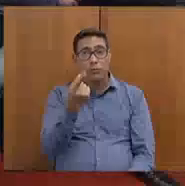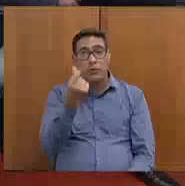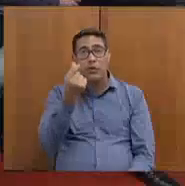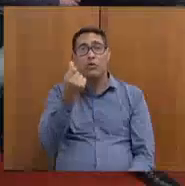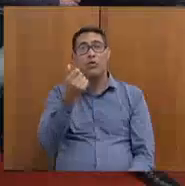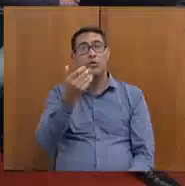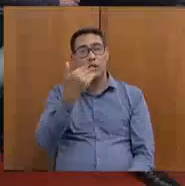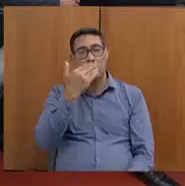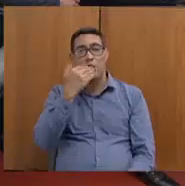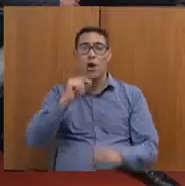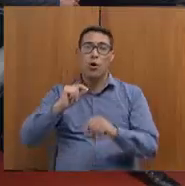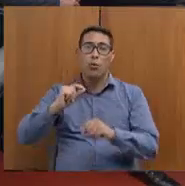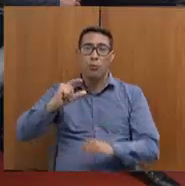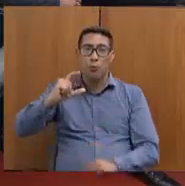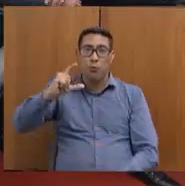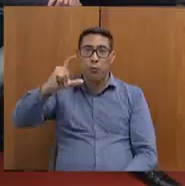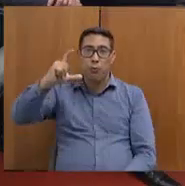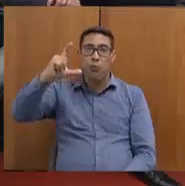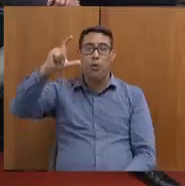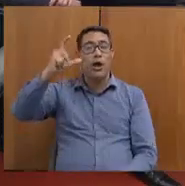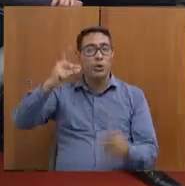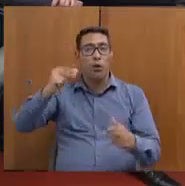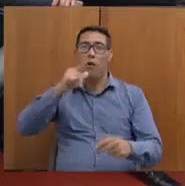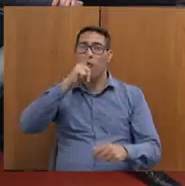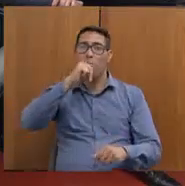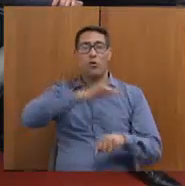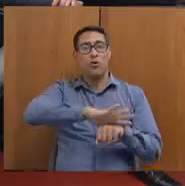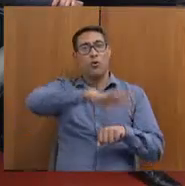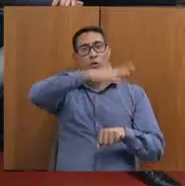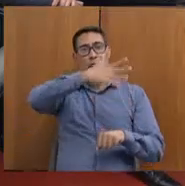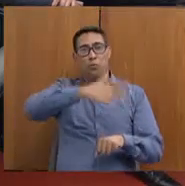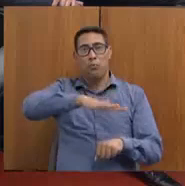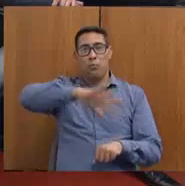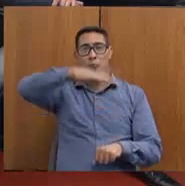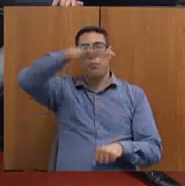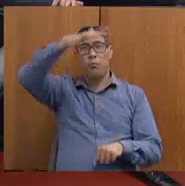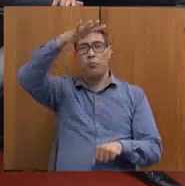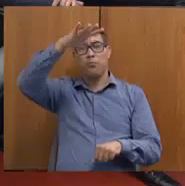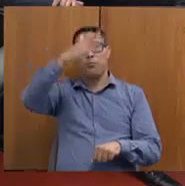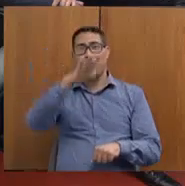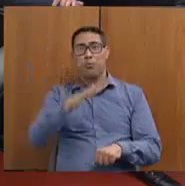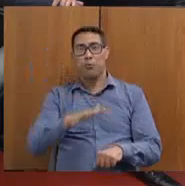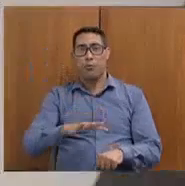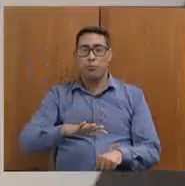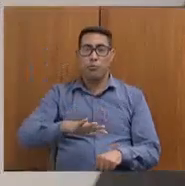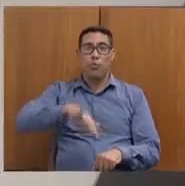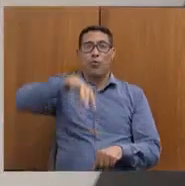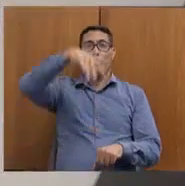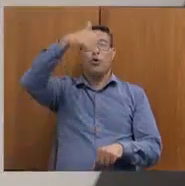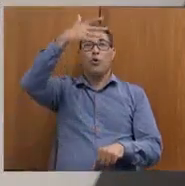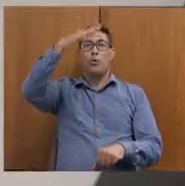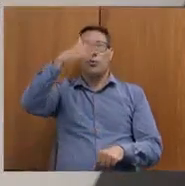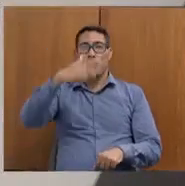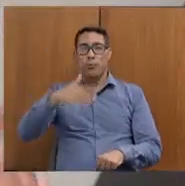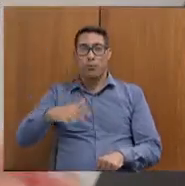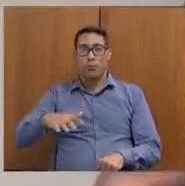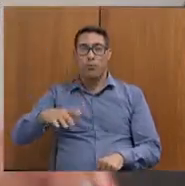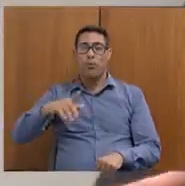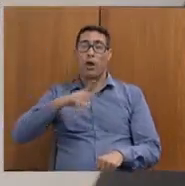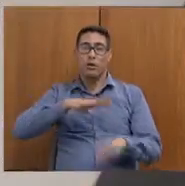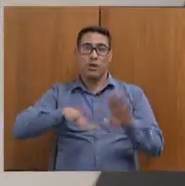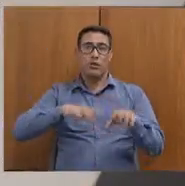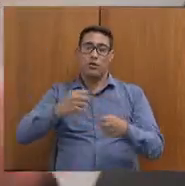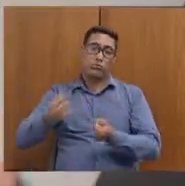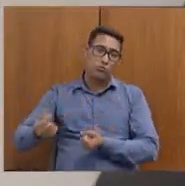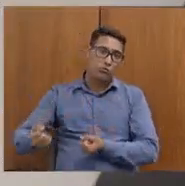sobem e descem como as ondas do mar, no mar os alimentos também são jogados, muitas vezes, para não vender barato para o